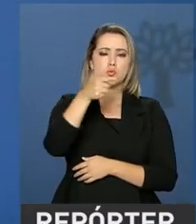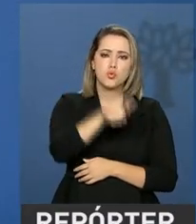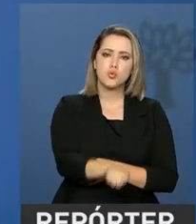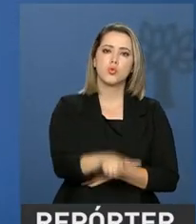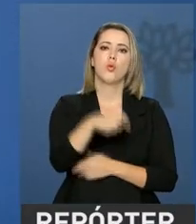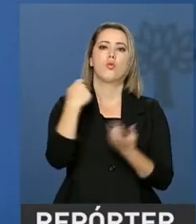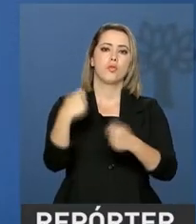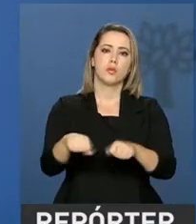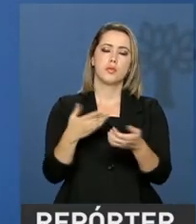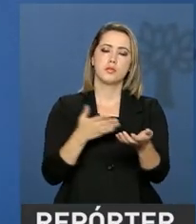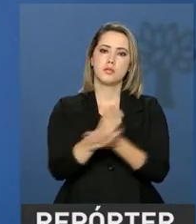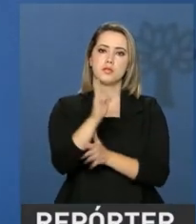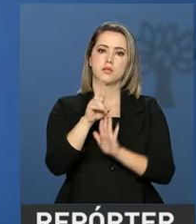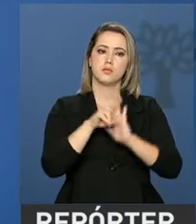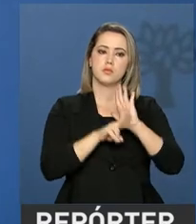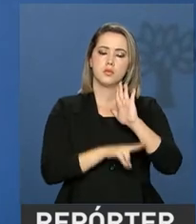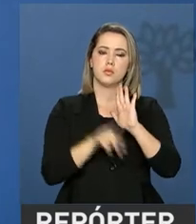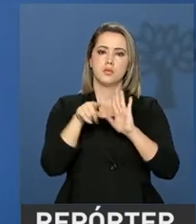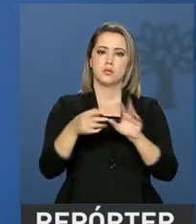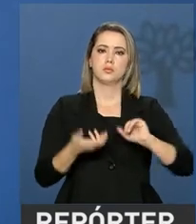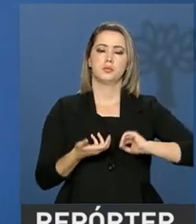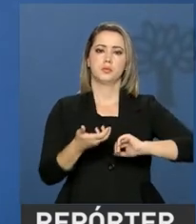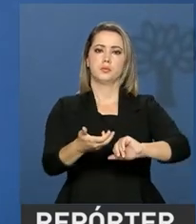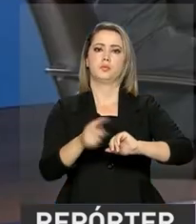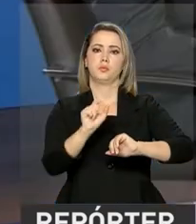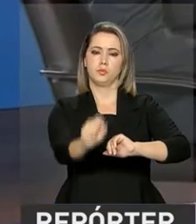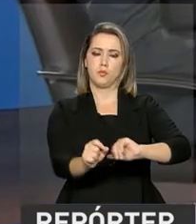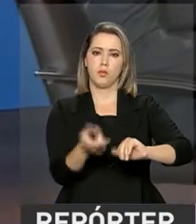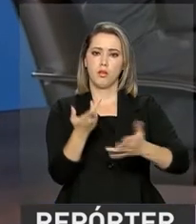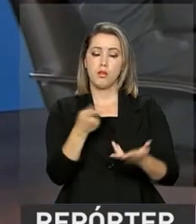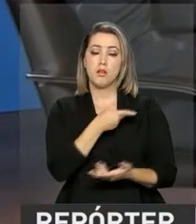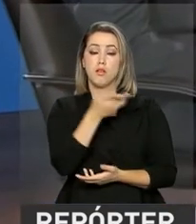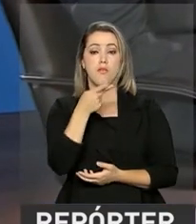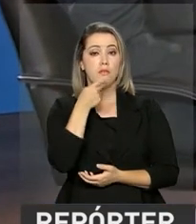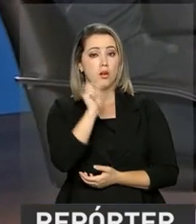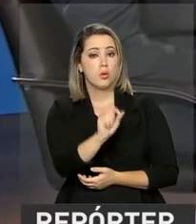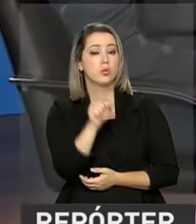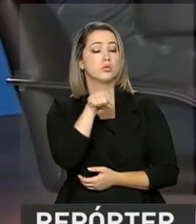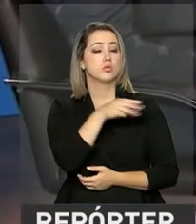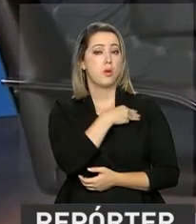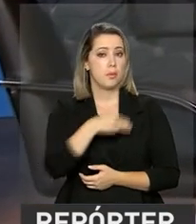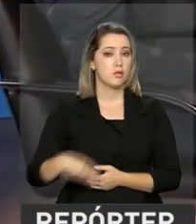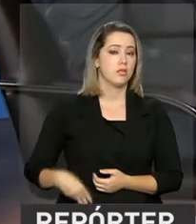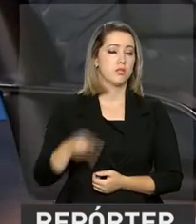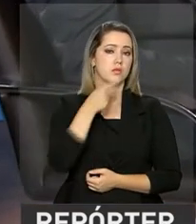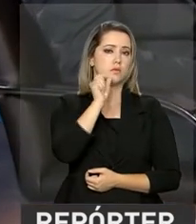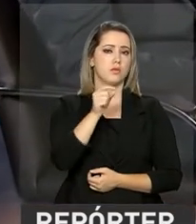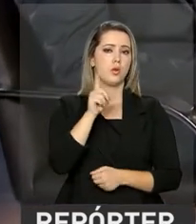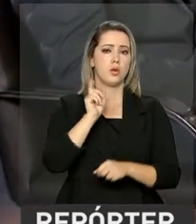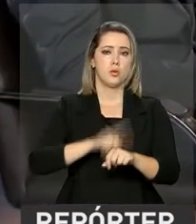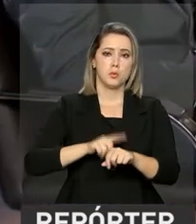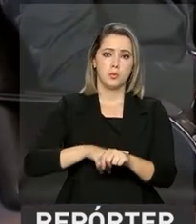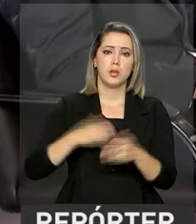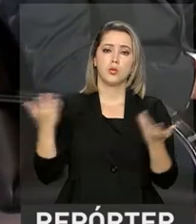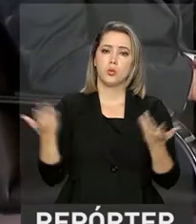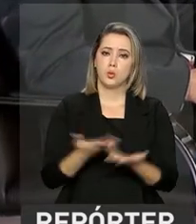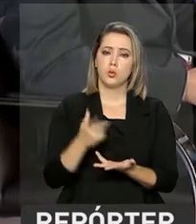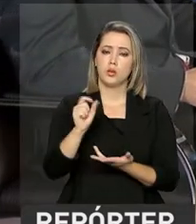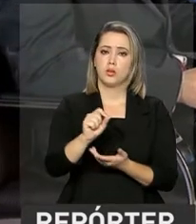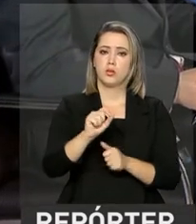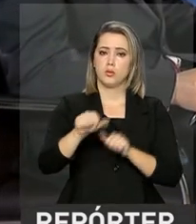a aprovação do texto que tramita no Congresso Nacional. Henrique Meirelles disse que o momento de o país fazer uma reforma